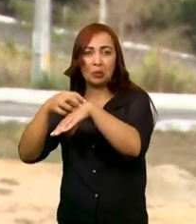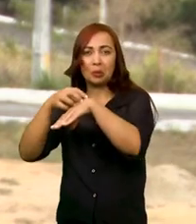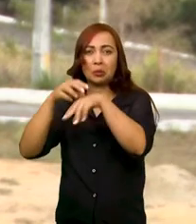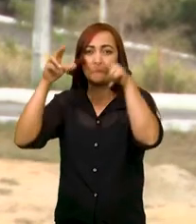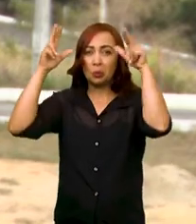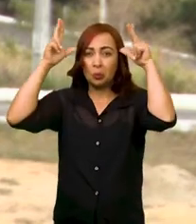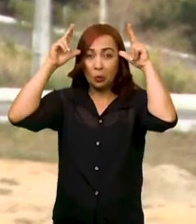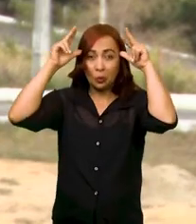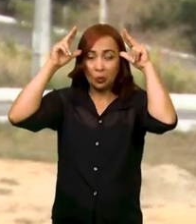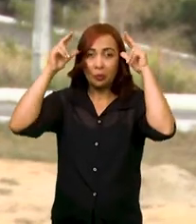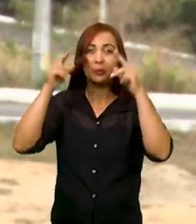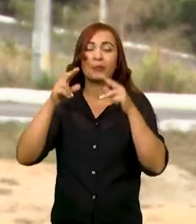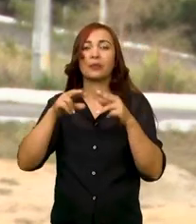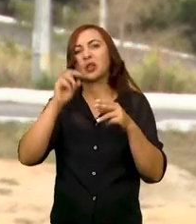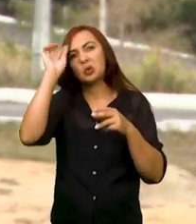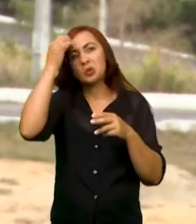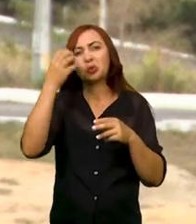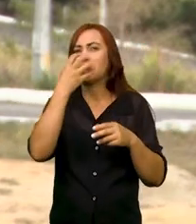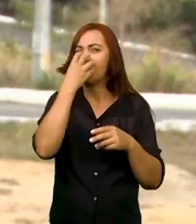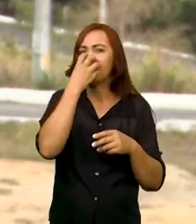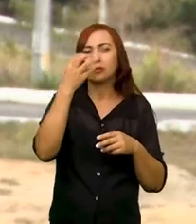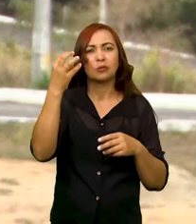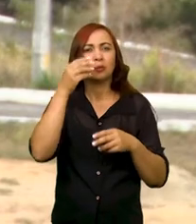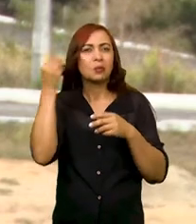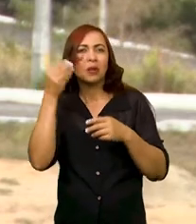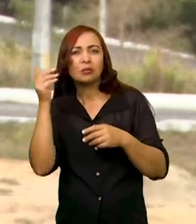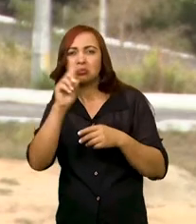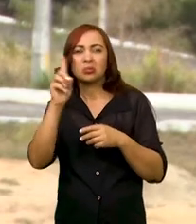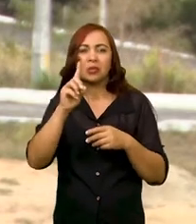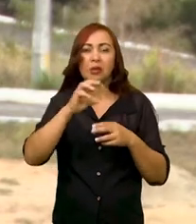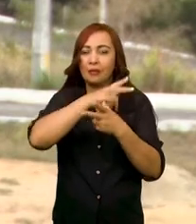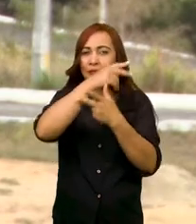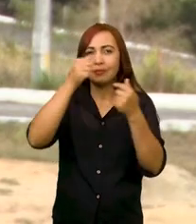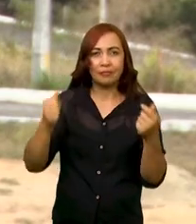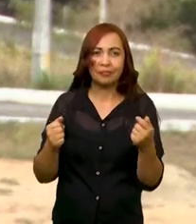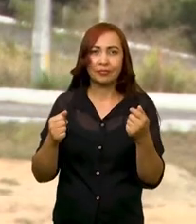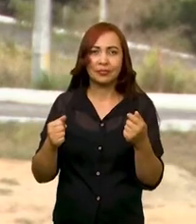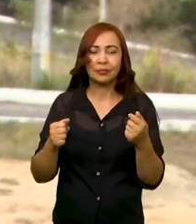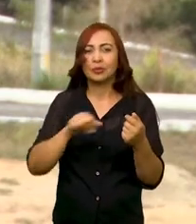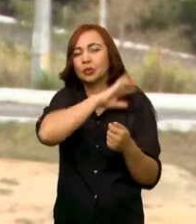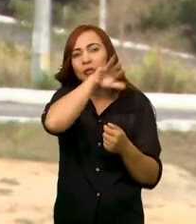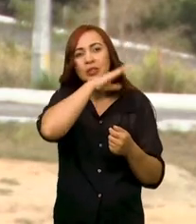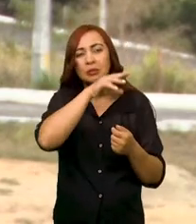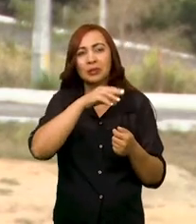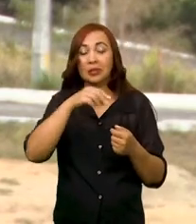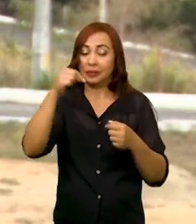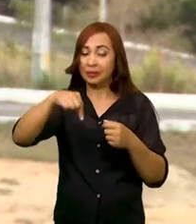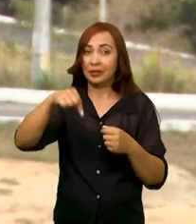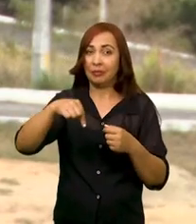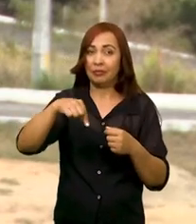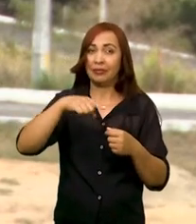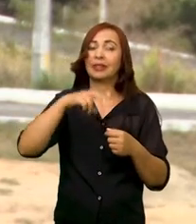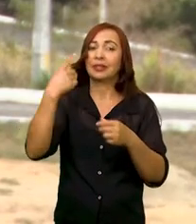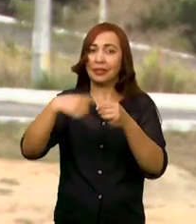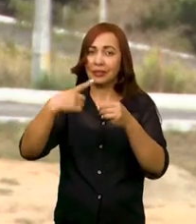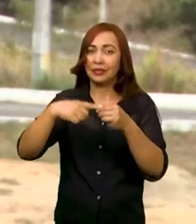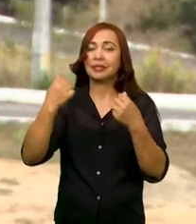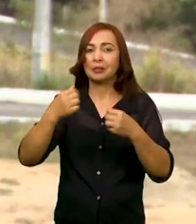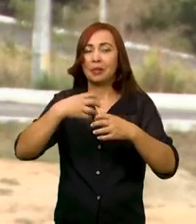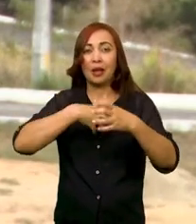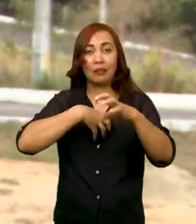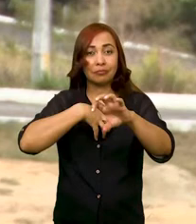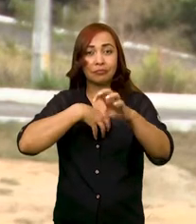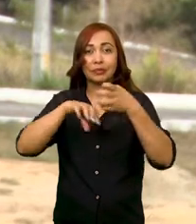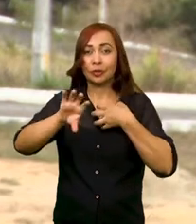trabalho de Diana, a gente também conseguiu fazer uma reflexão nesses alunos, eles puderam desenhar, eles puderam usar a arte,